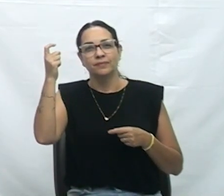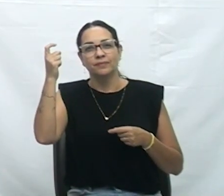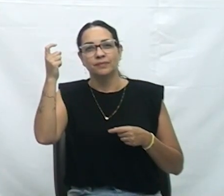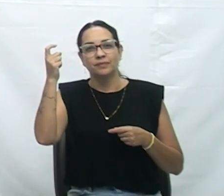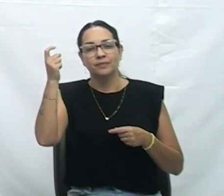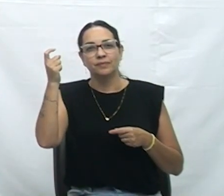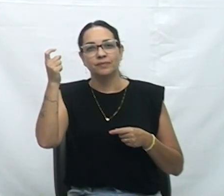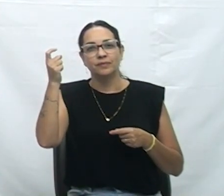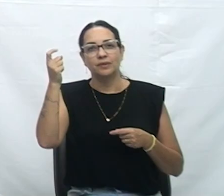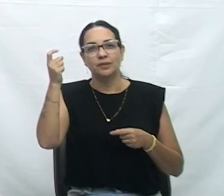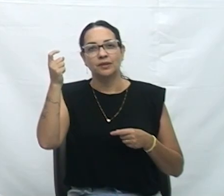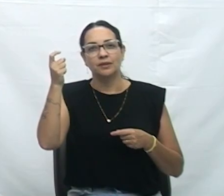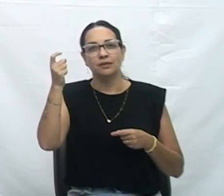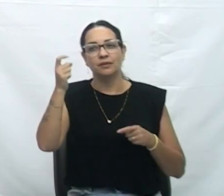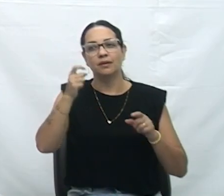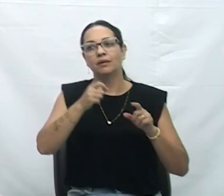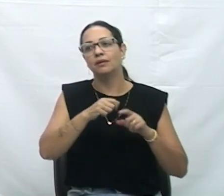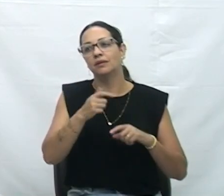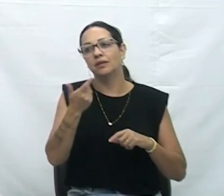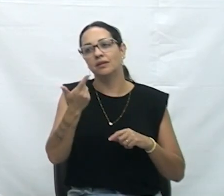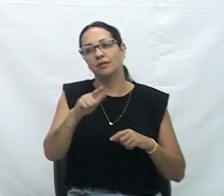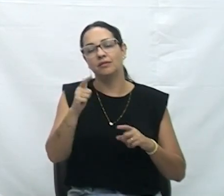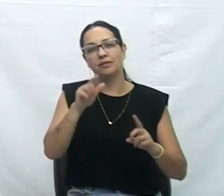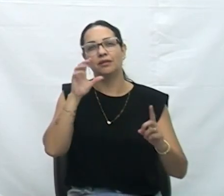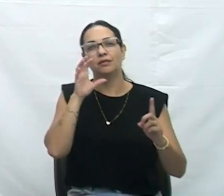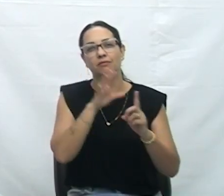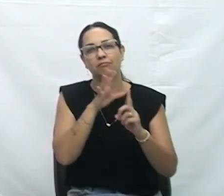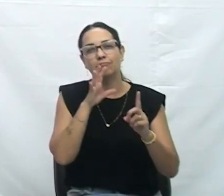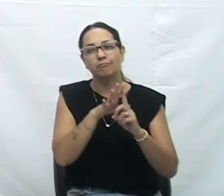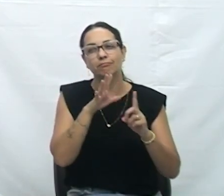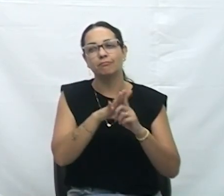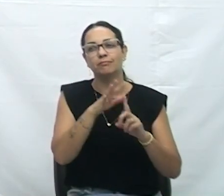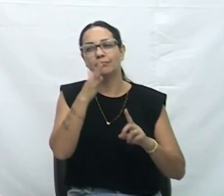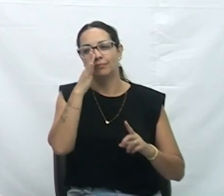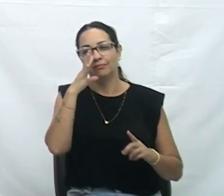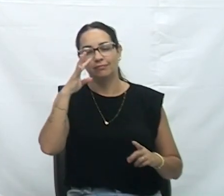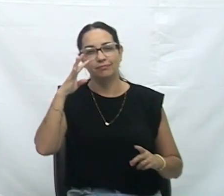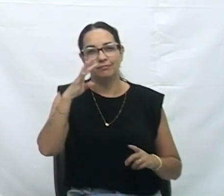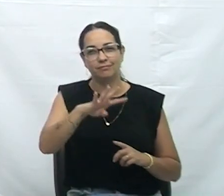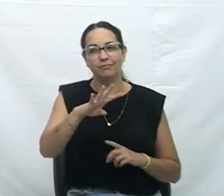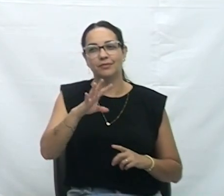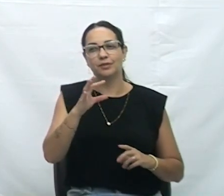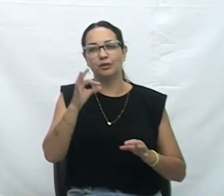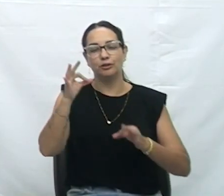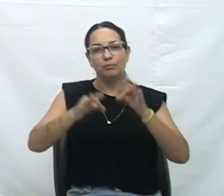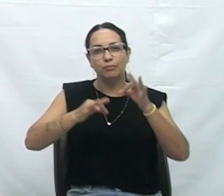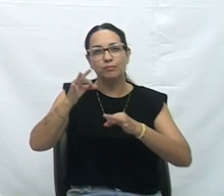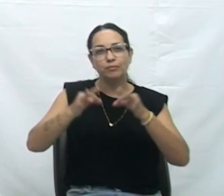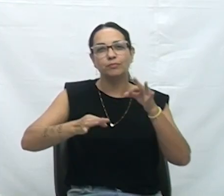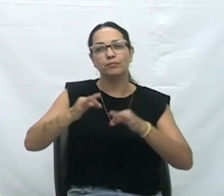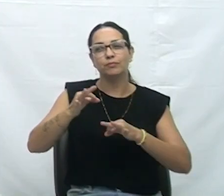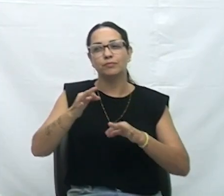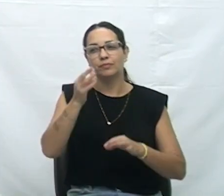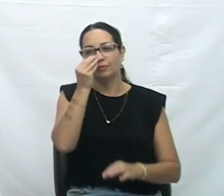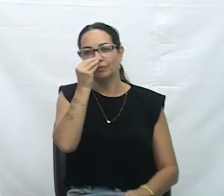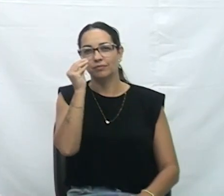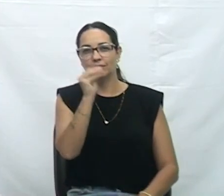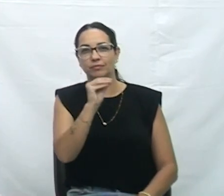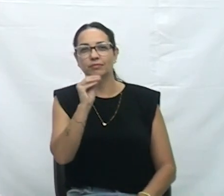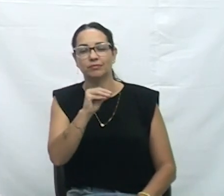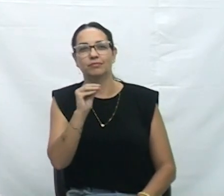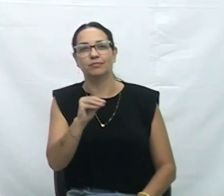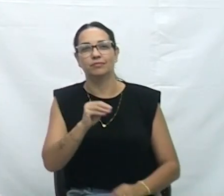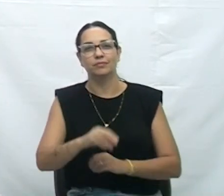atinge, que não aponta, que não julga e que não ignora uma parcela substancial,